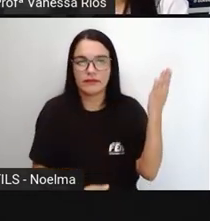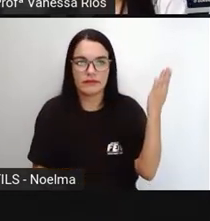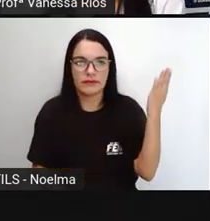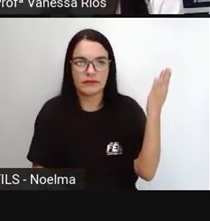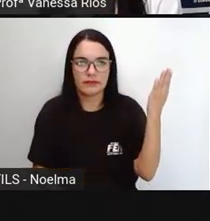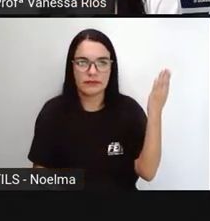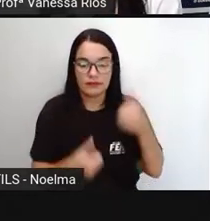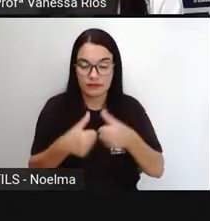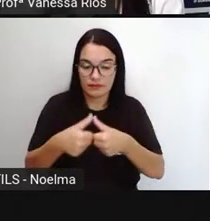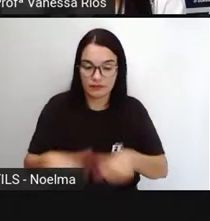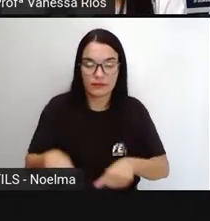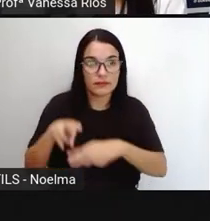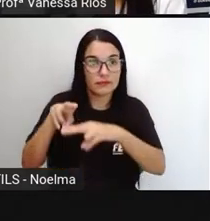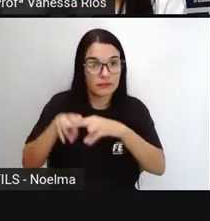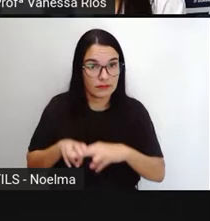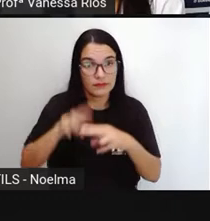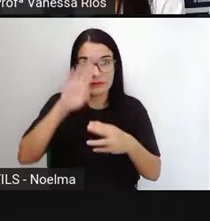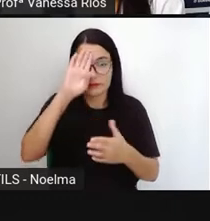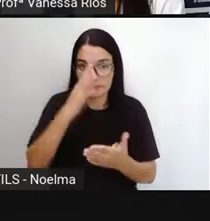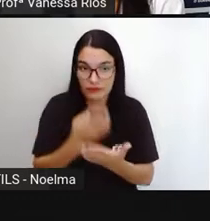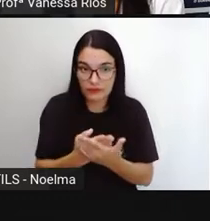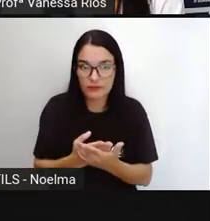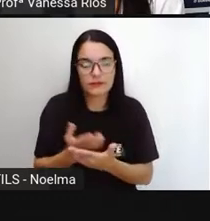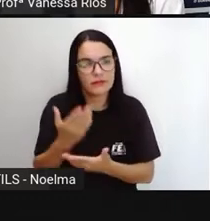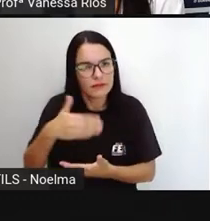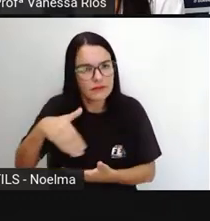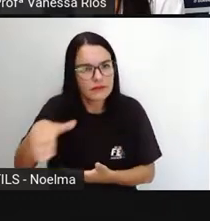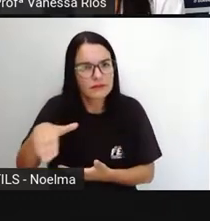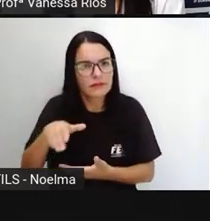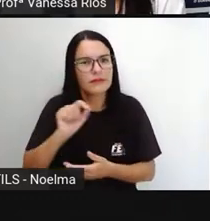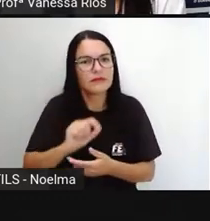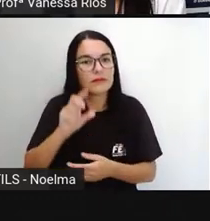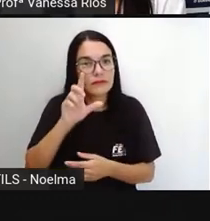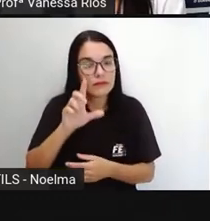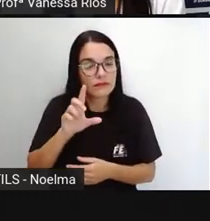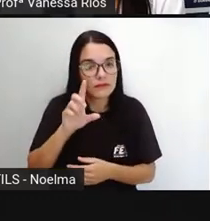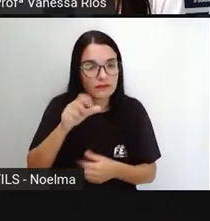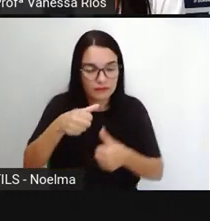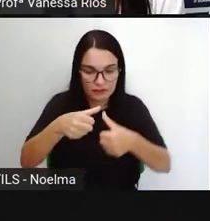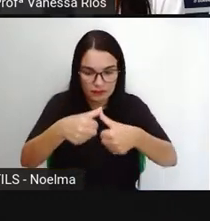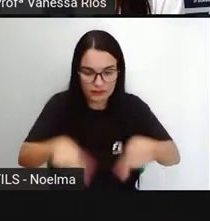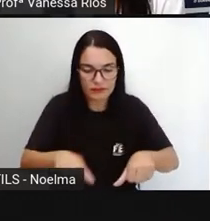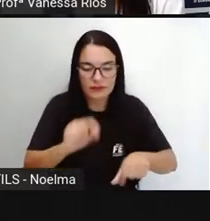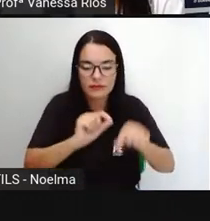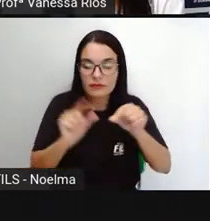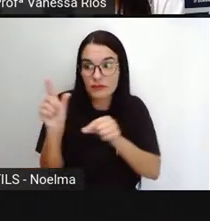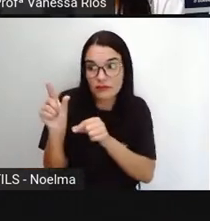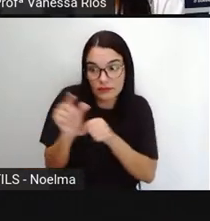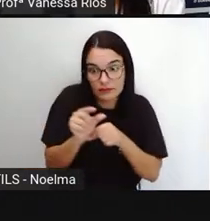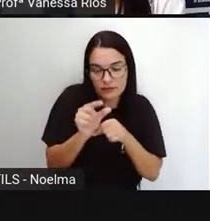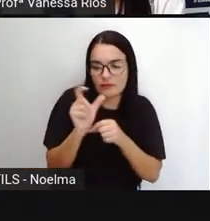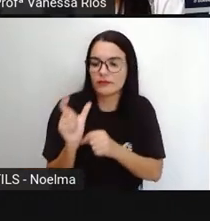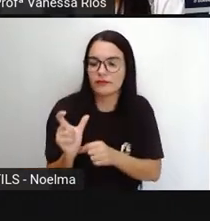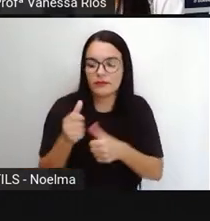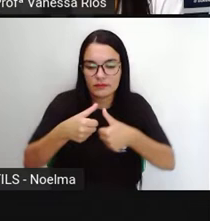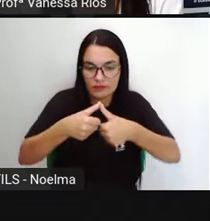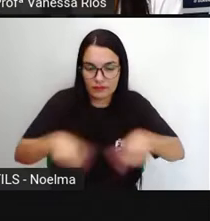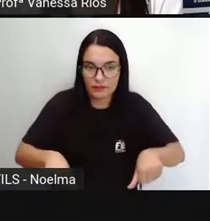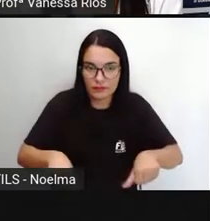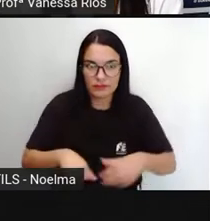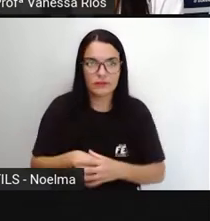tá, senta, acredita, tenta. O tá de novo, que é uma abreviação, né, para o verbo estar.